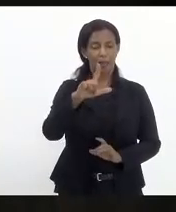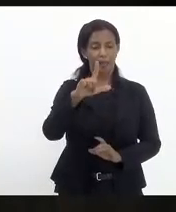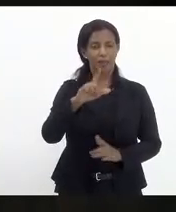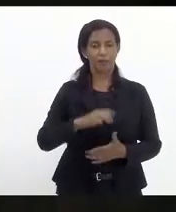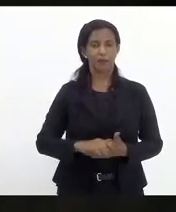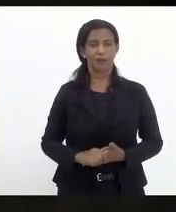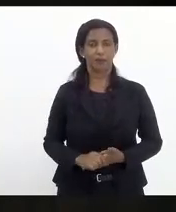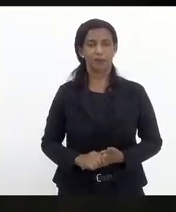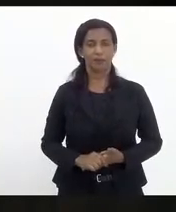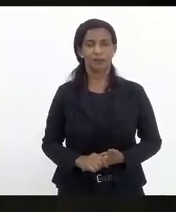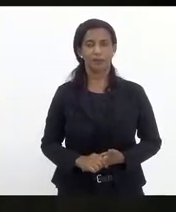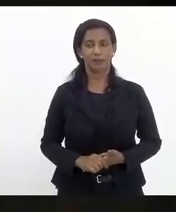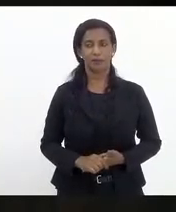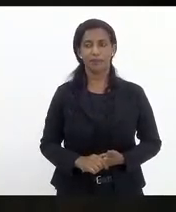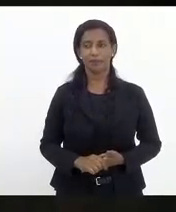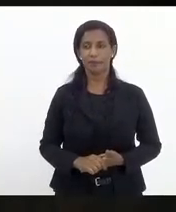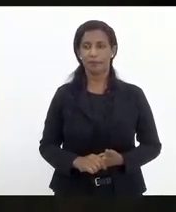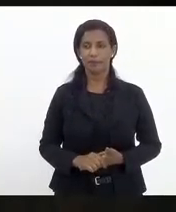lei